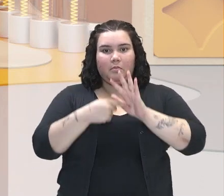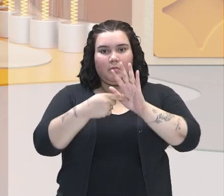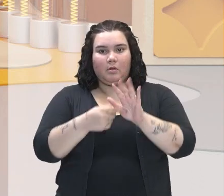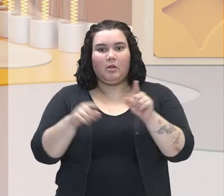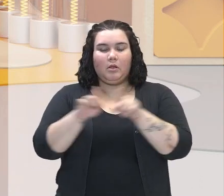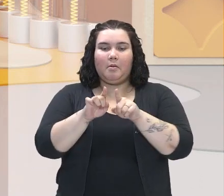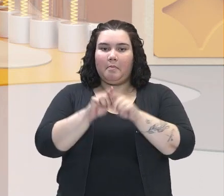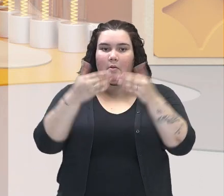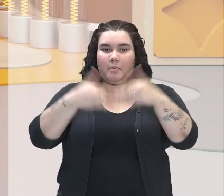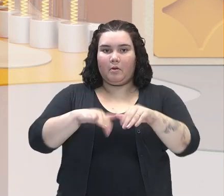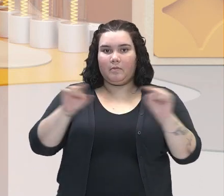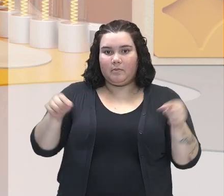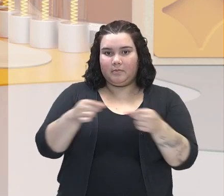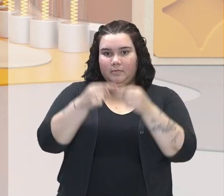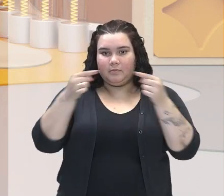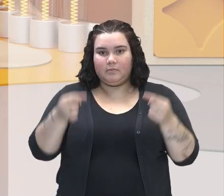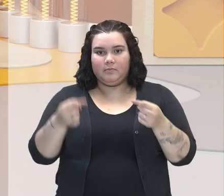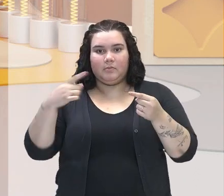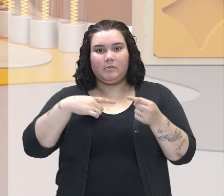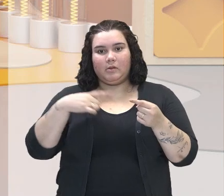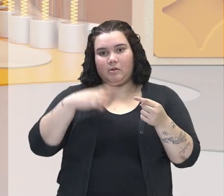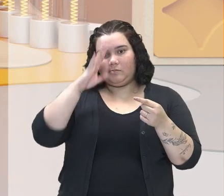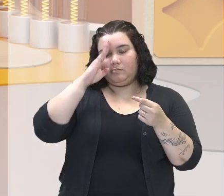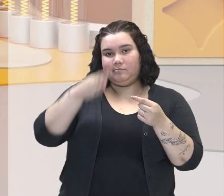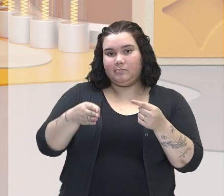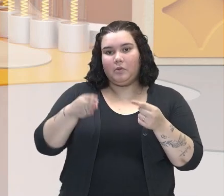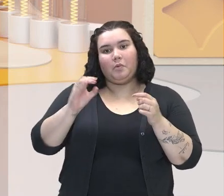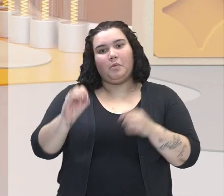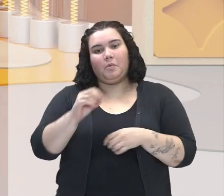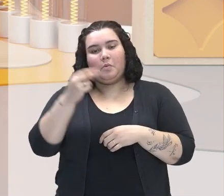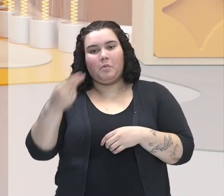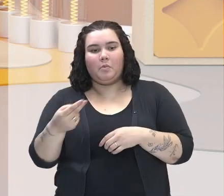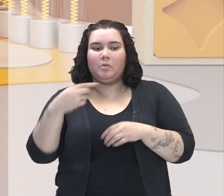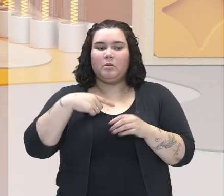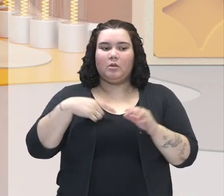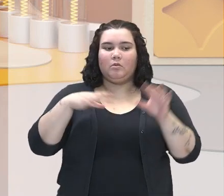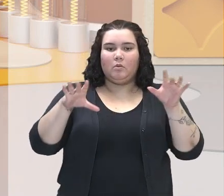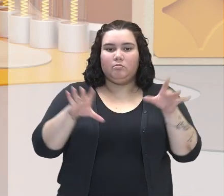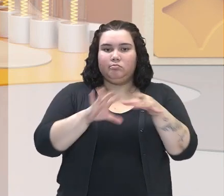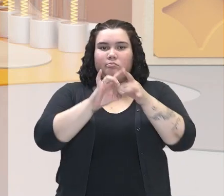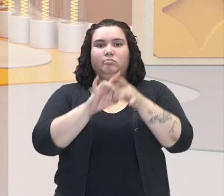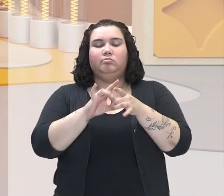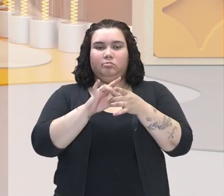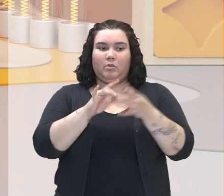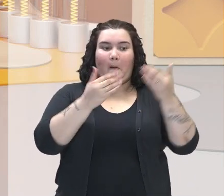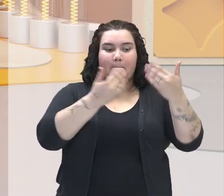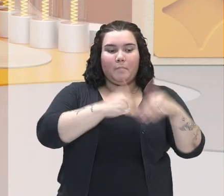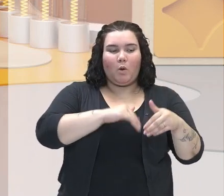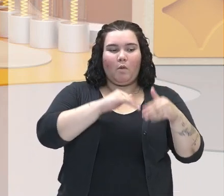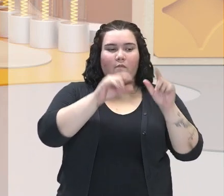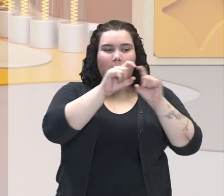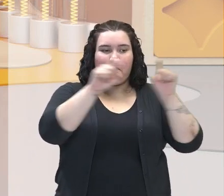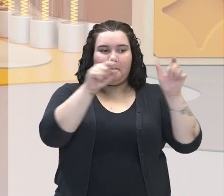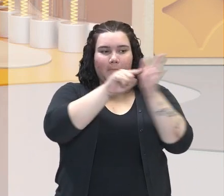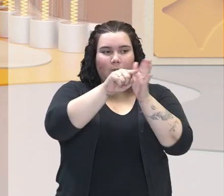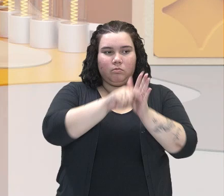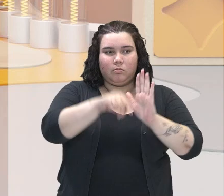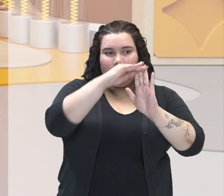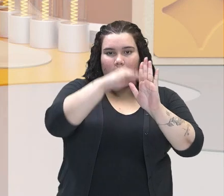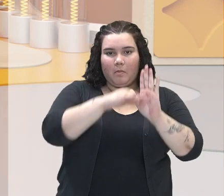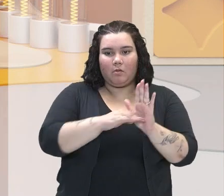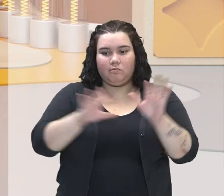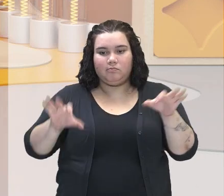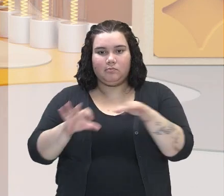avaliação de vocês. De uma forma mais direta ou de uma forma mais indireta, mas eles estarão presentes na avaliação de vocês.